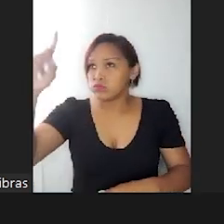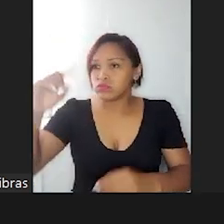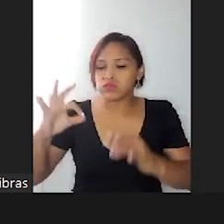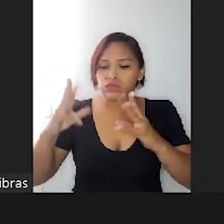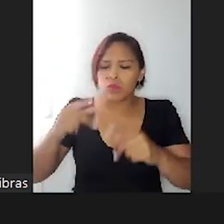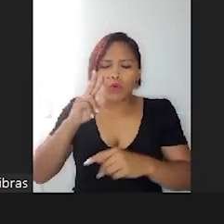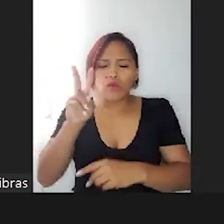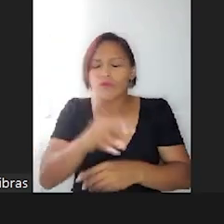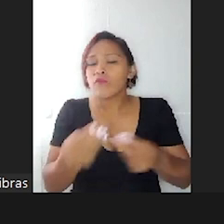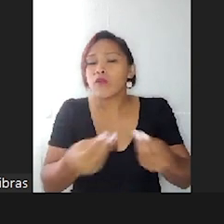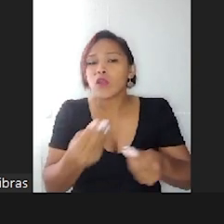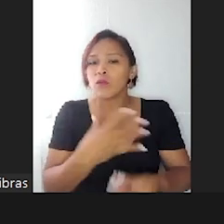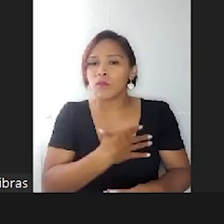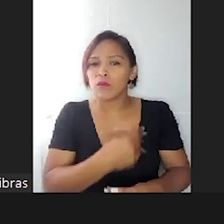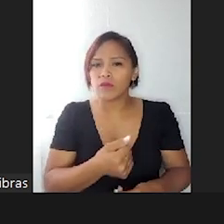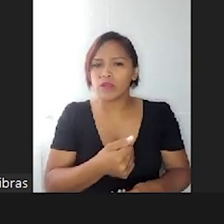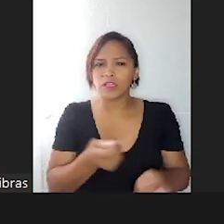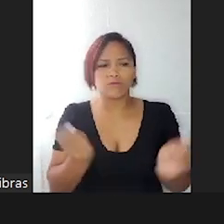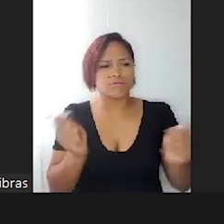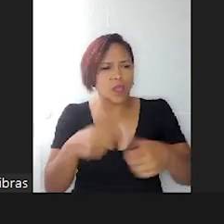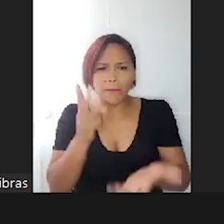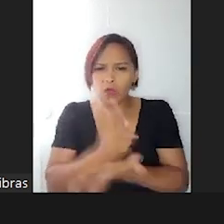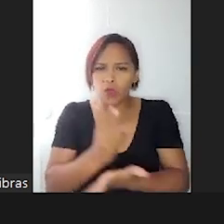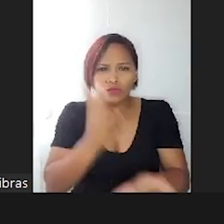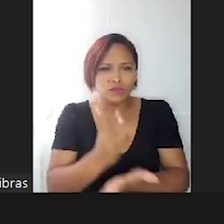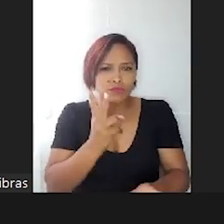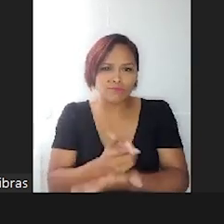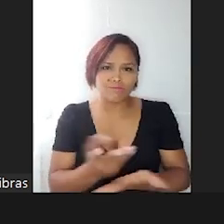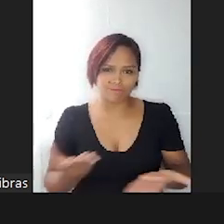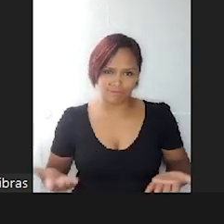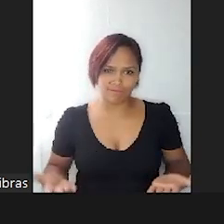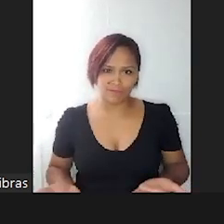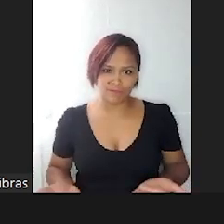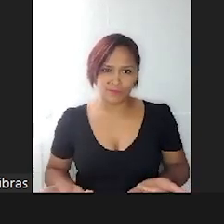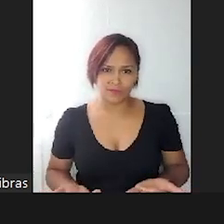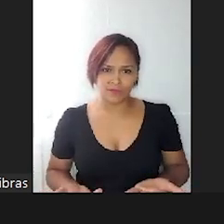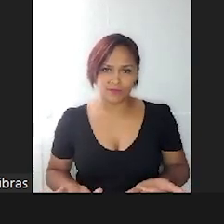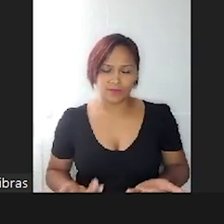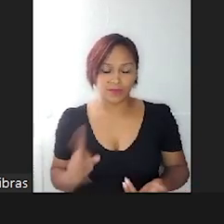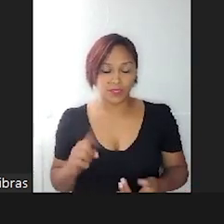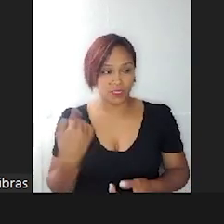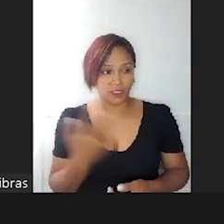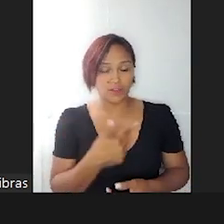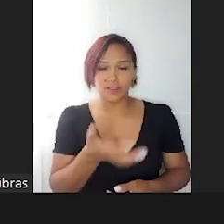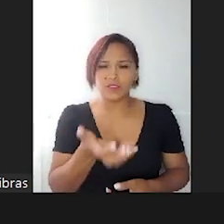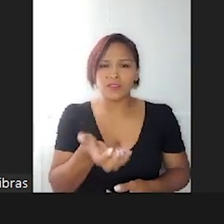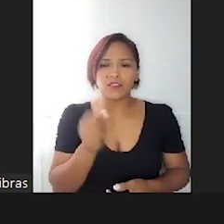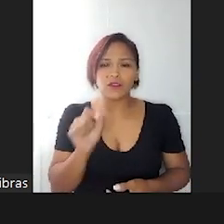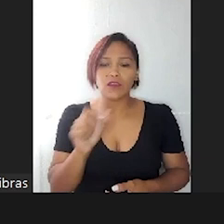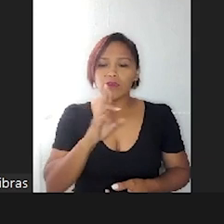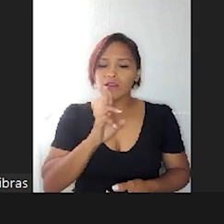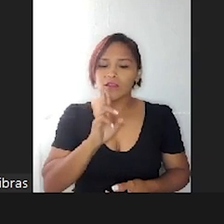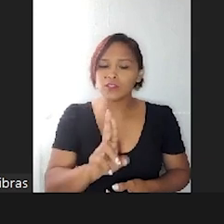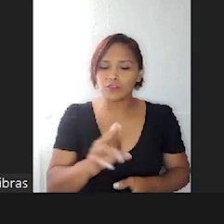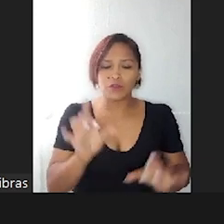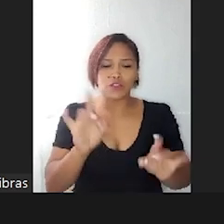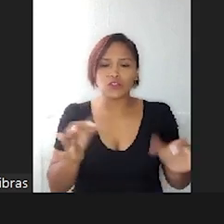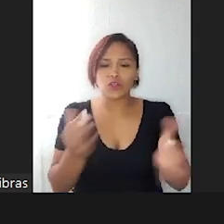Não dá pra ficar fazendo isso o tempo inteiro. E a gente quer só acabar com aquilo.